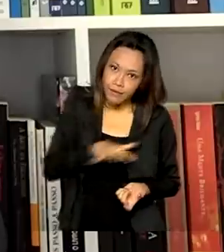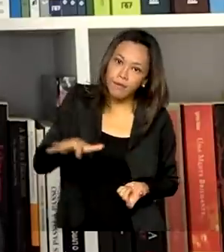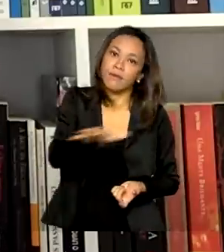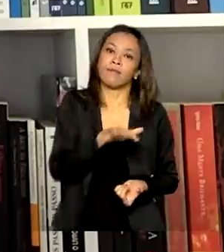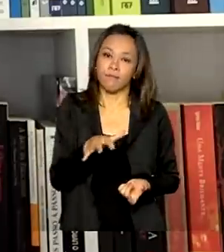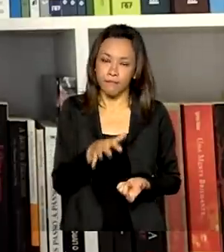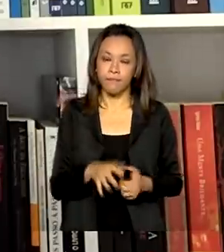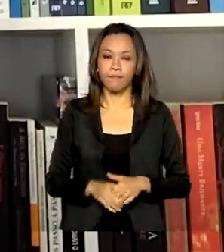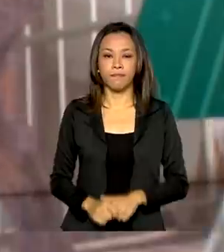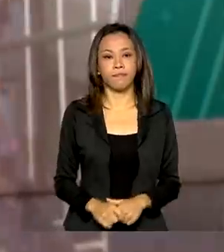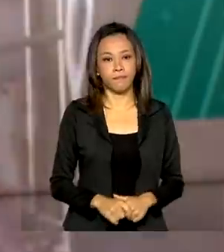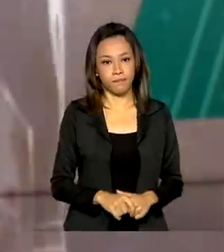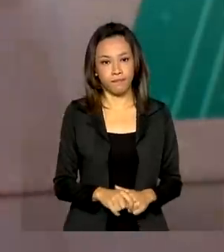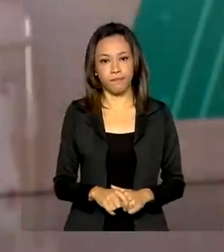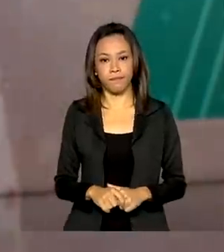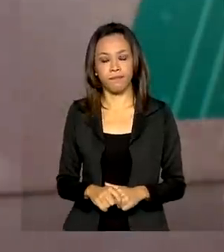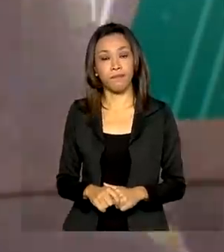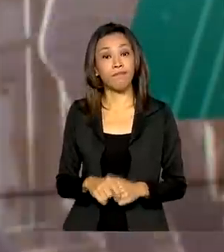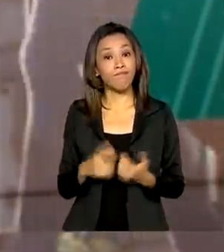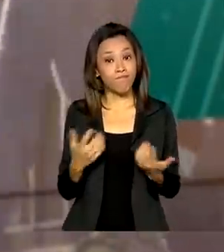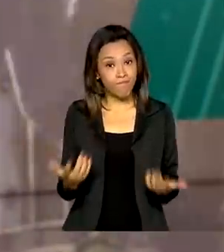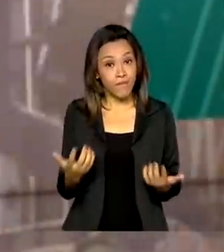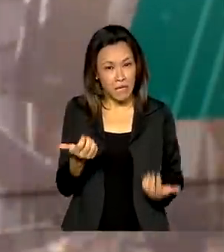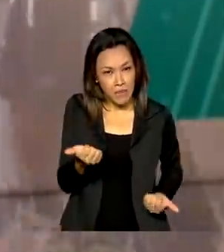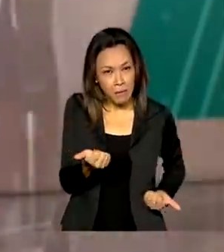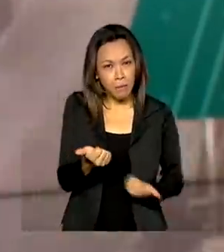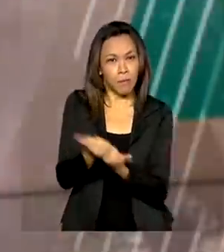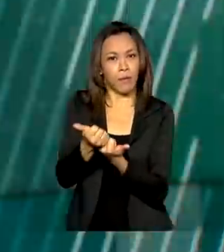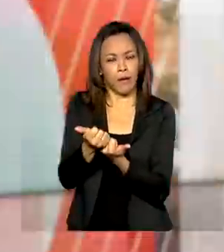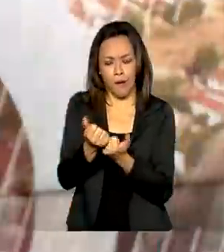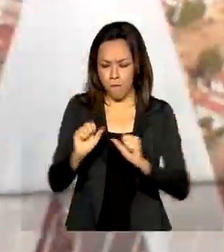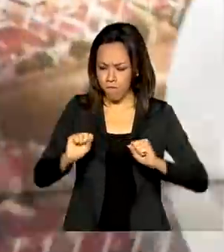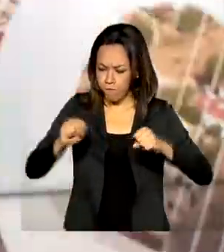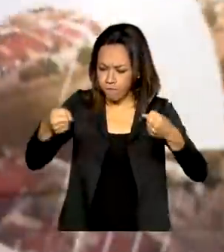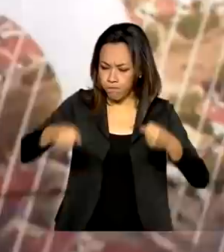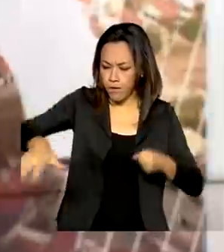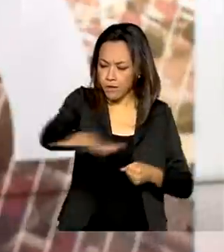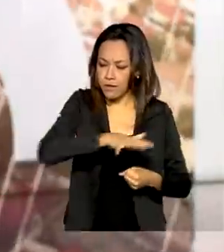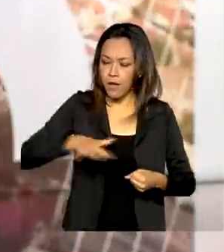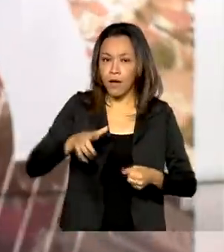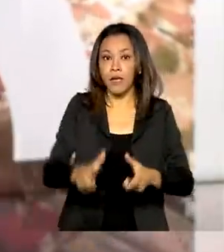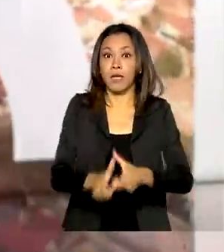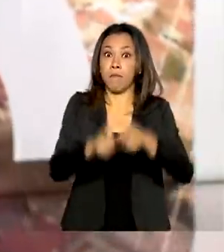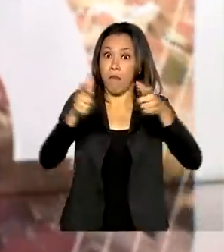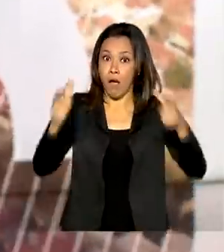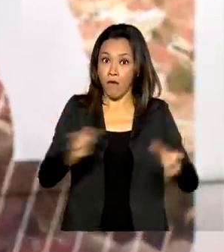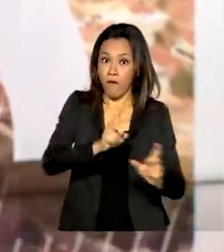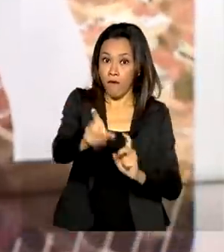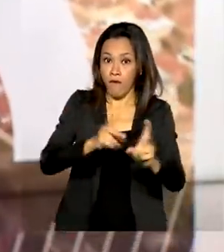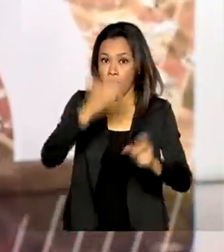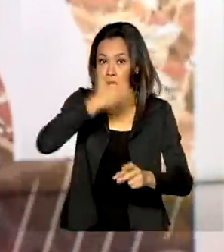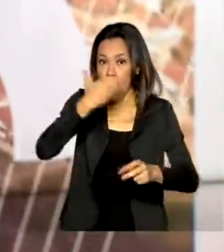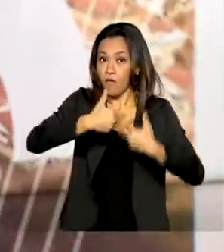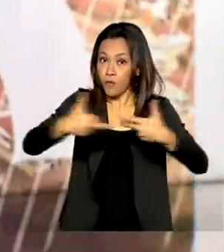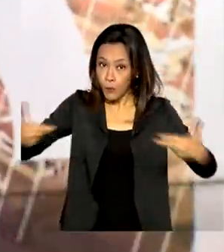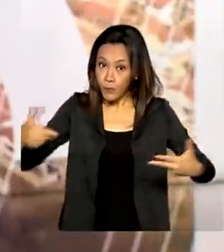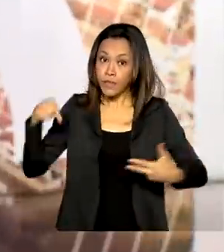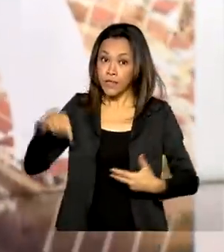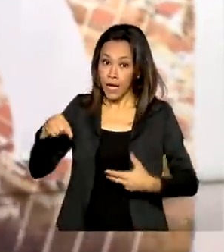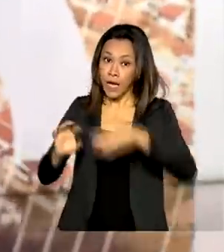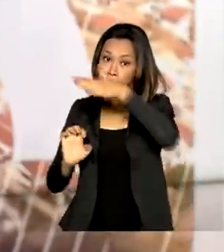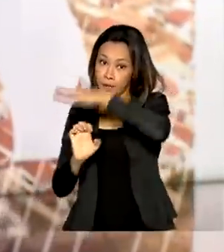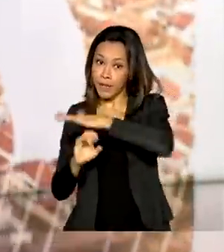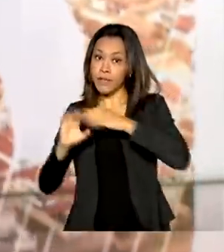VBP. E para fortalecer ainda mais o setor e ampliar a produção de frutas, a Embrapa investe em tecnologia.